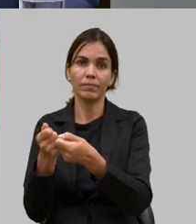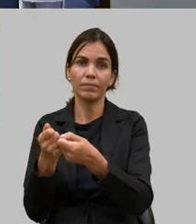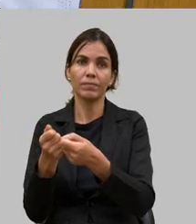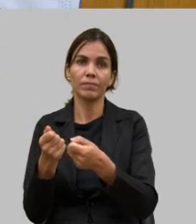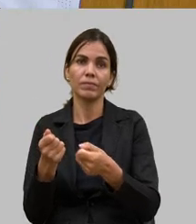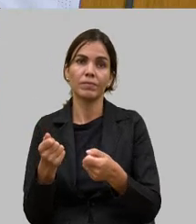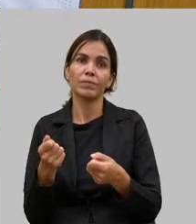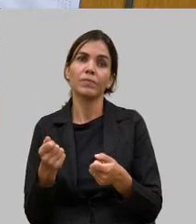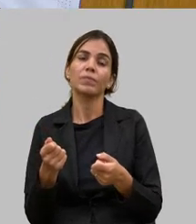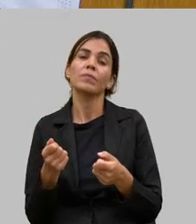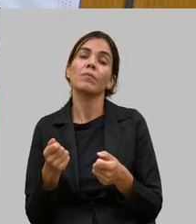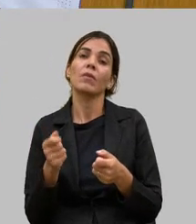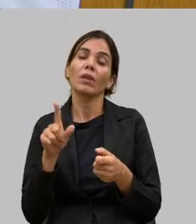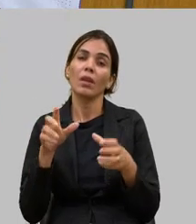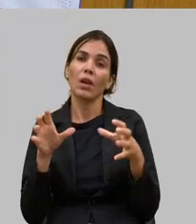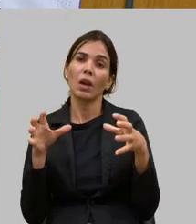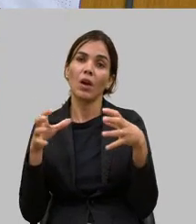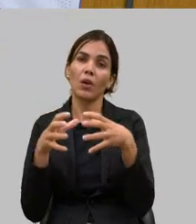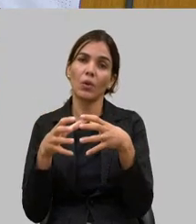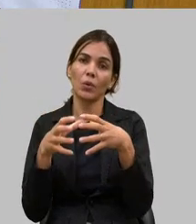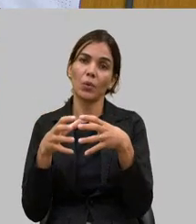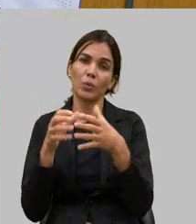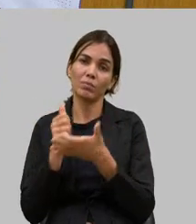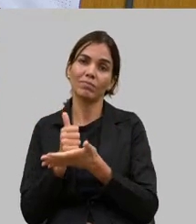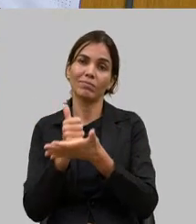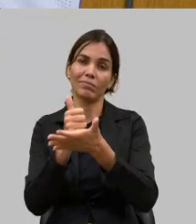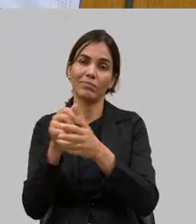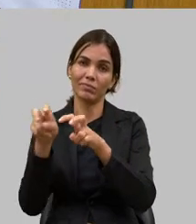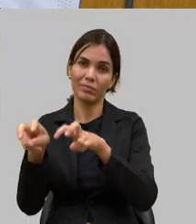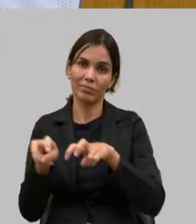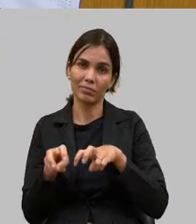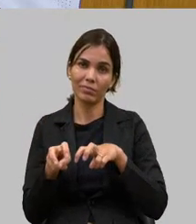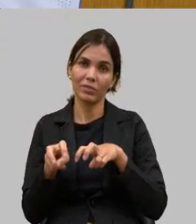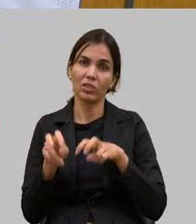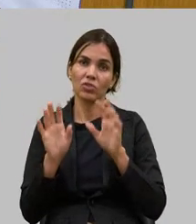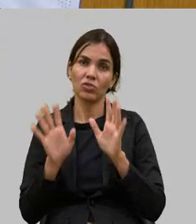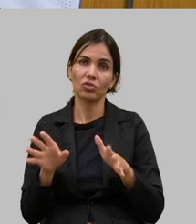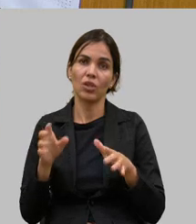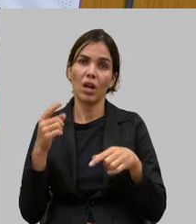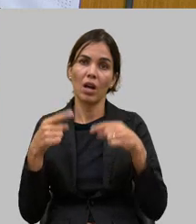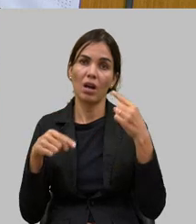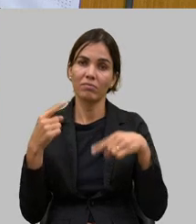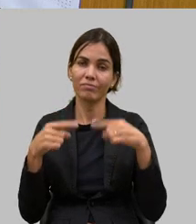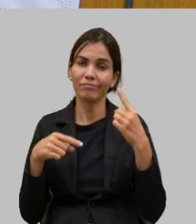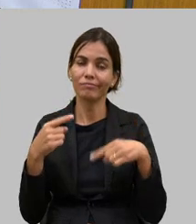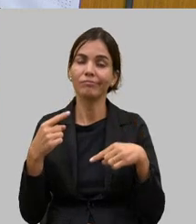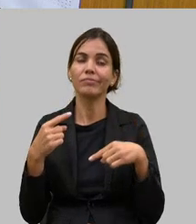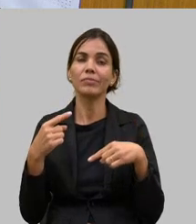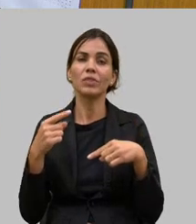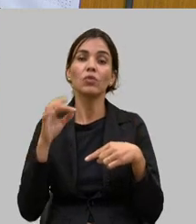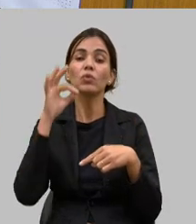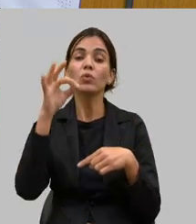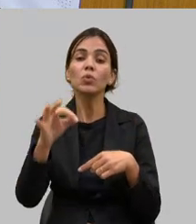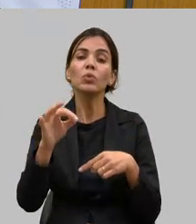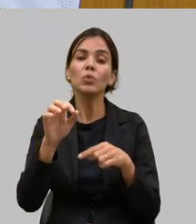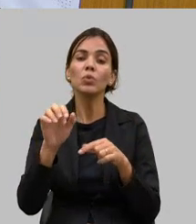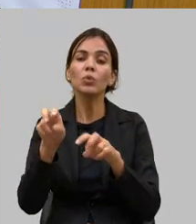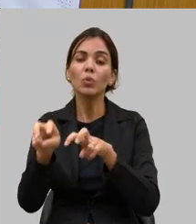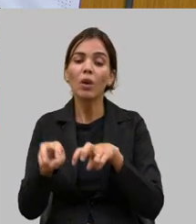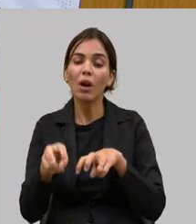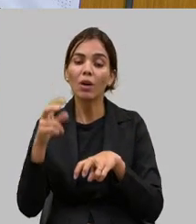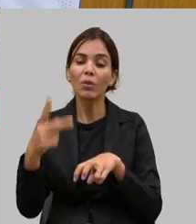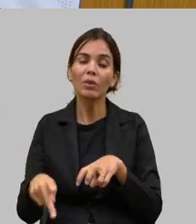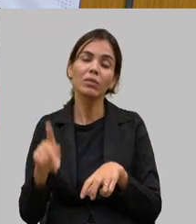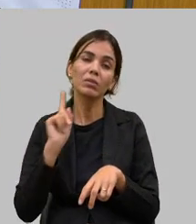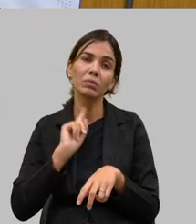lado do nosso presidente qual discutimos e debatemos o futuro do agro em Minas Gerais e eu